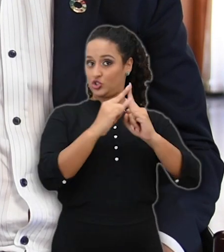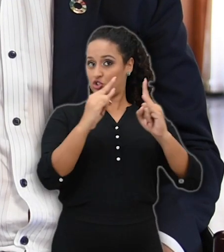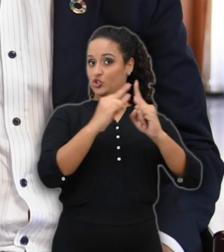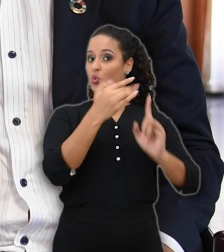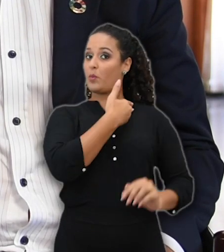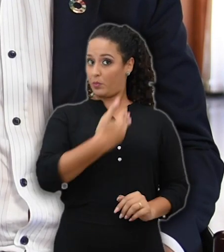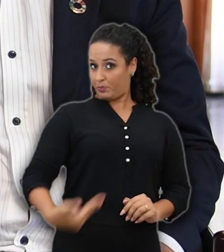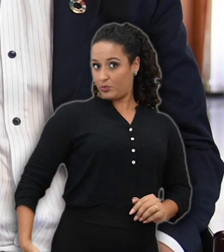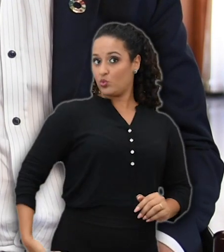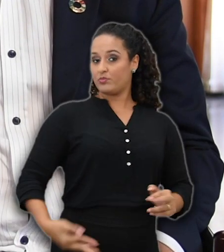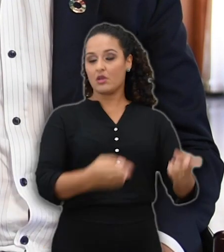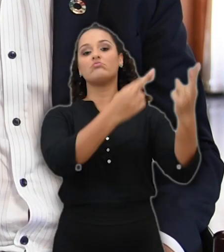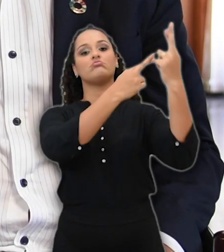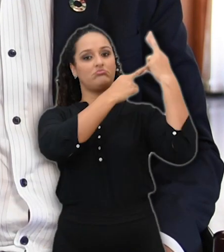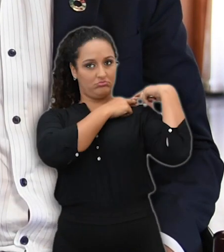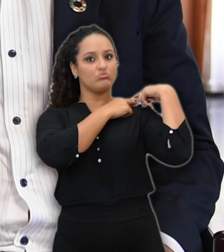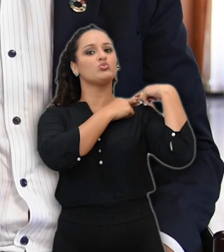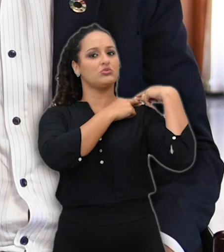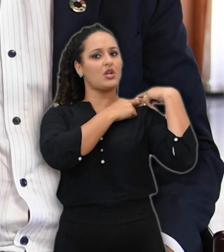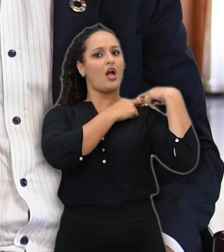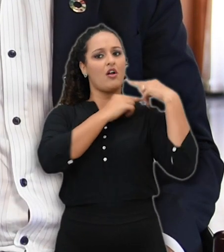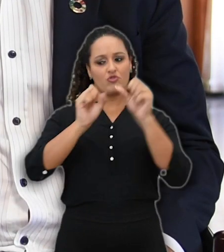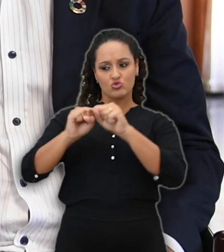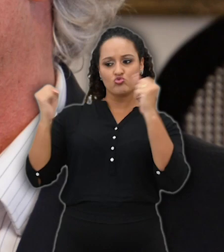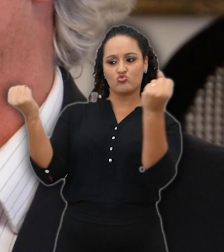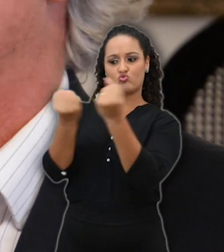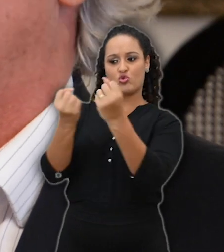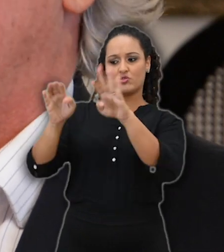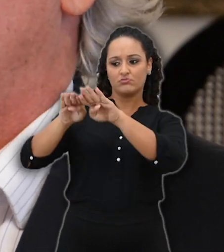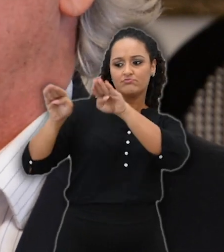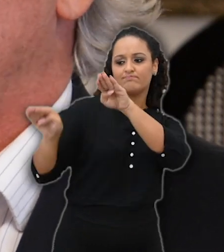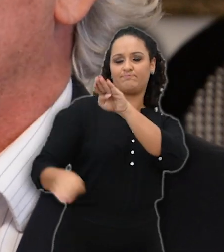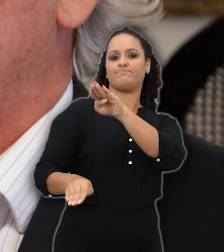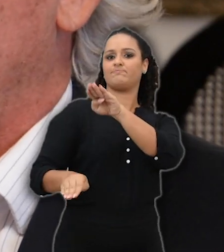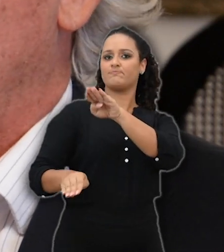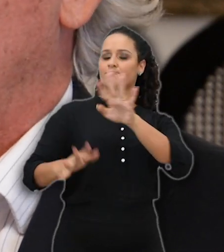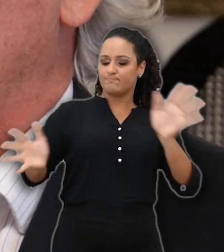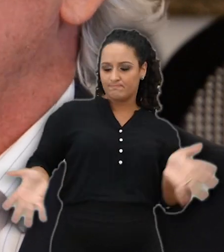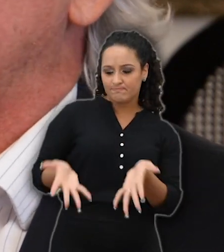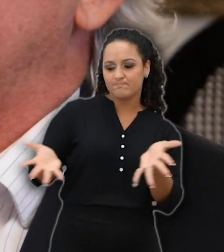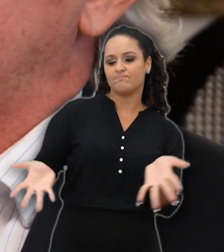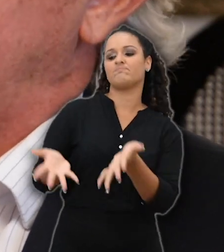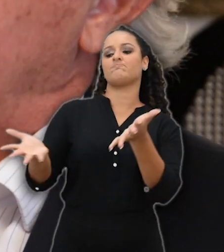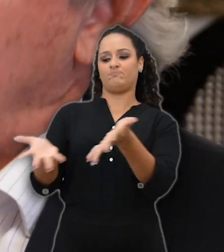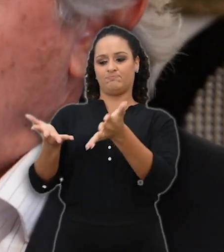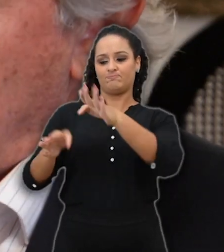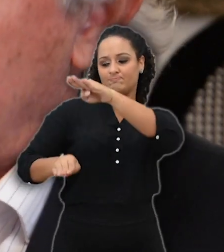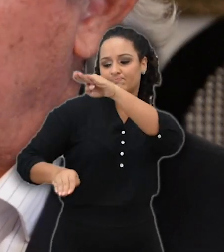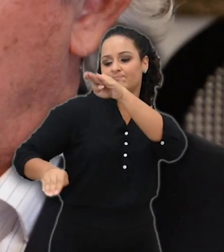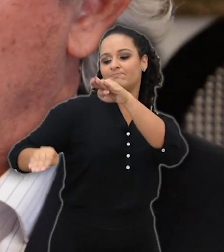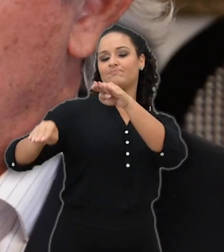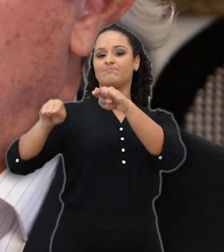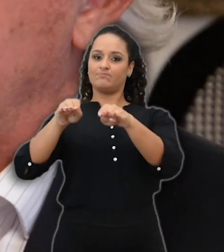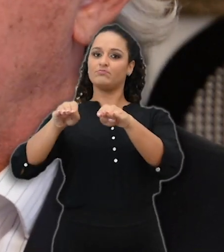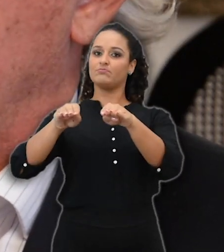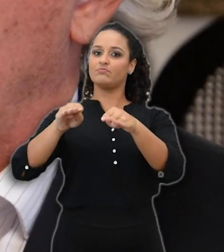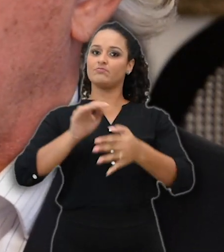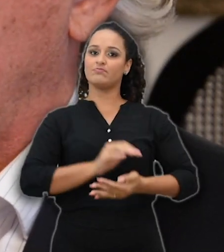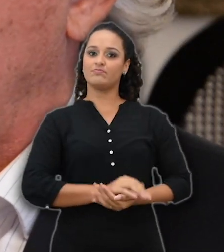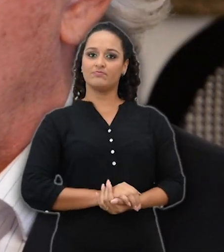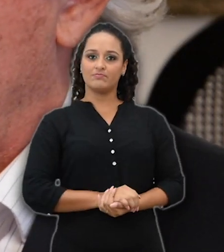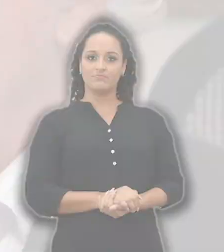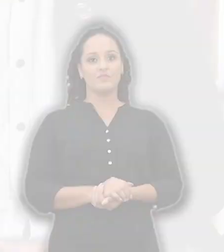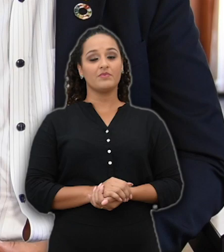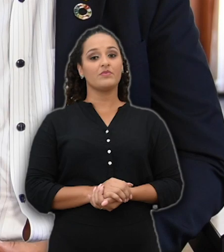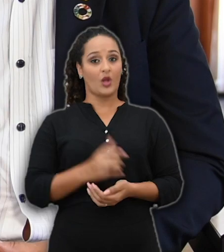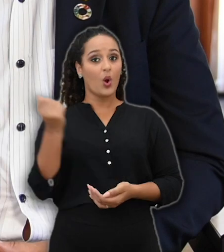instituições públicas têm o dever de promover uma redução na grande desigualdade social que temos em